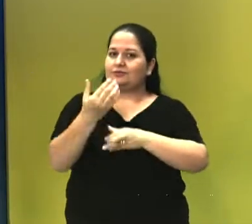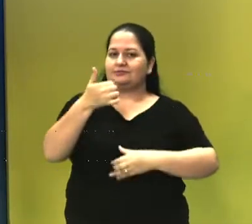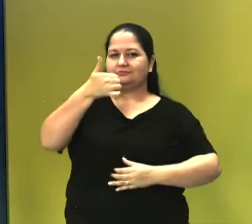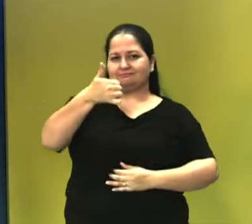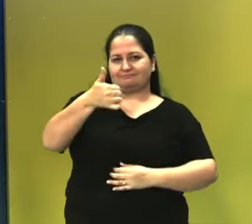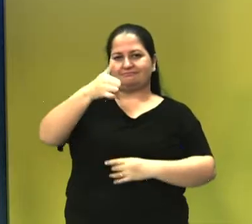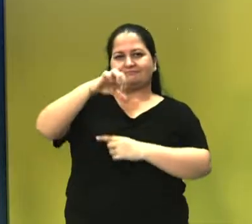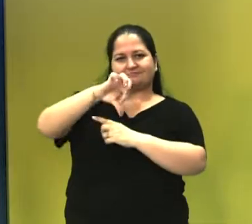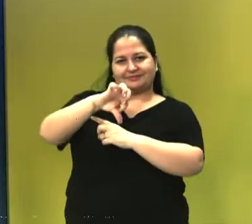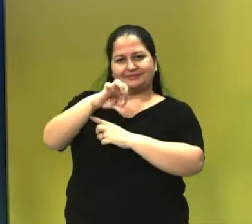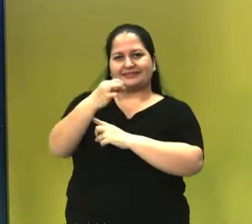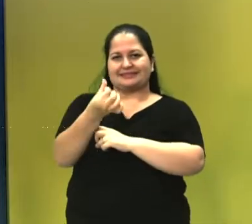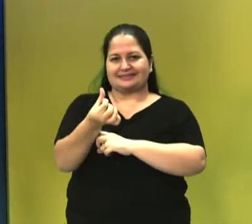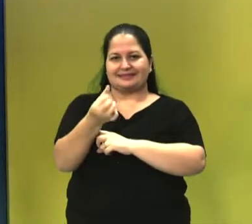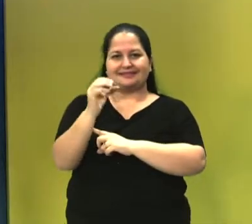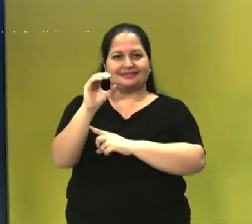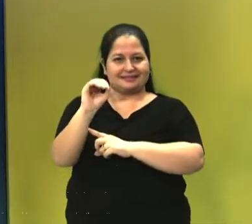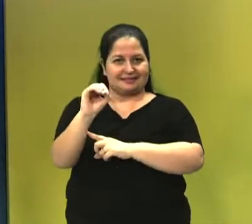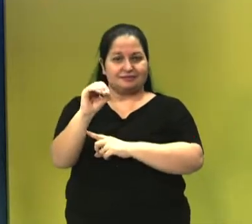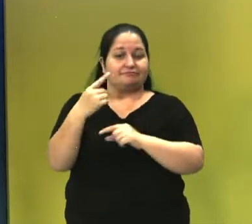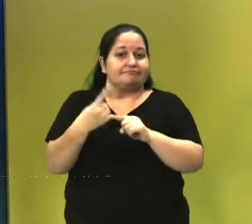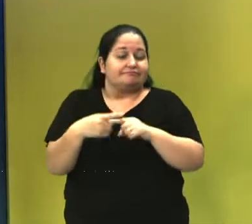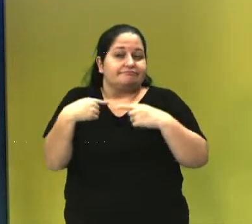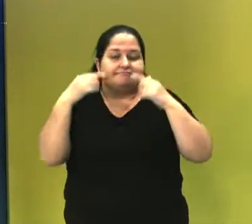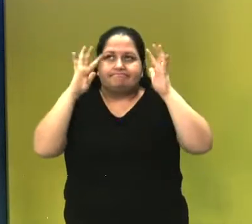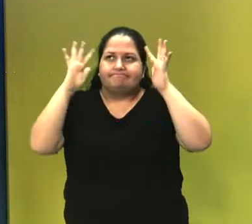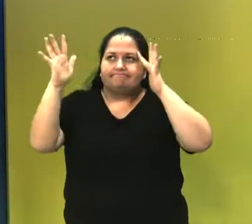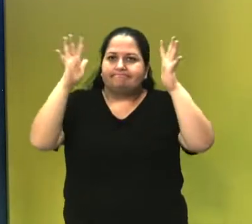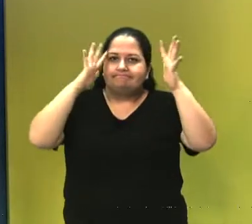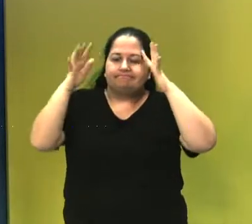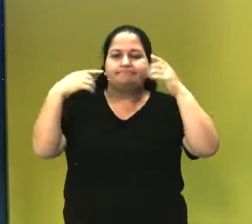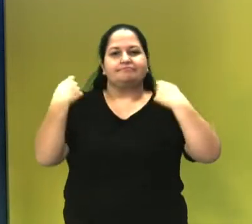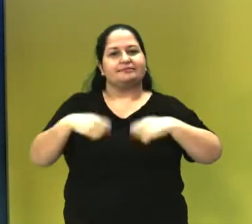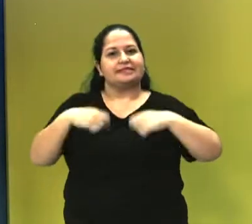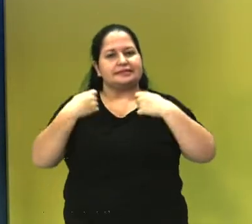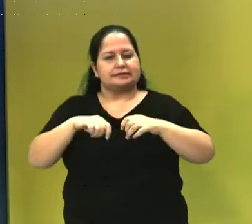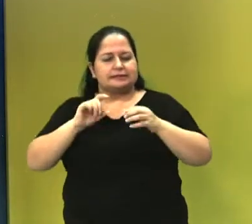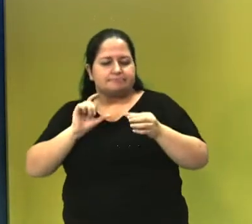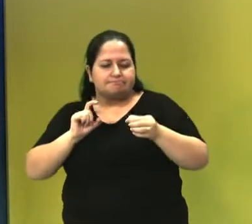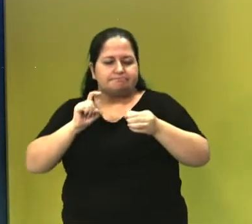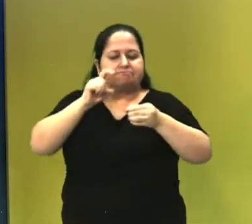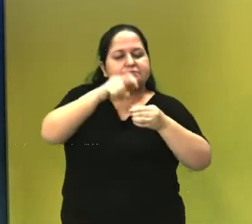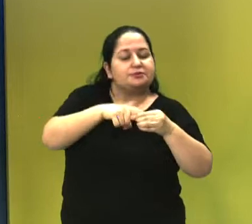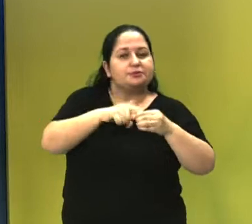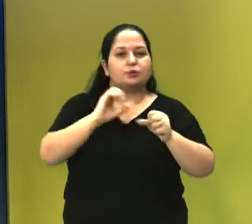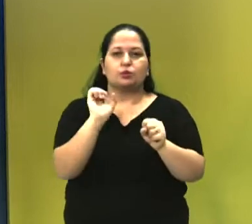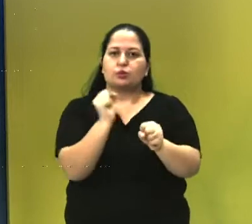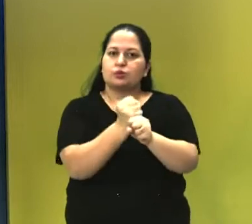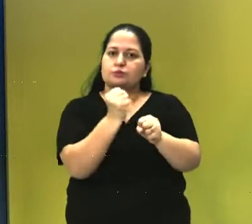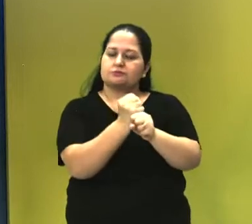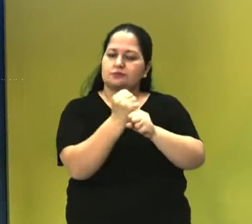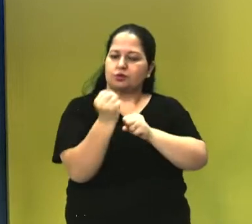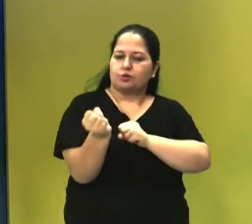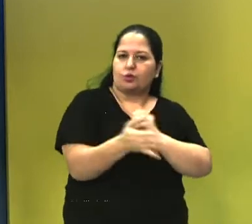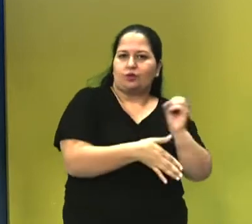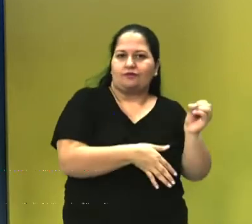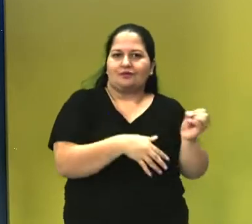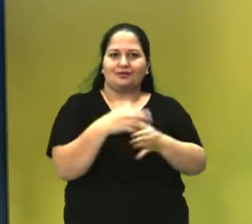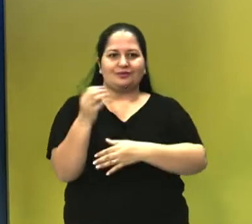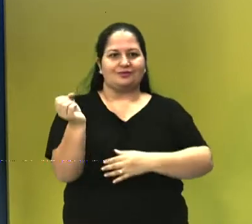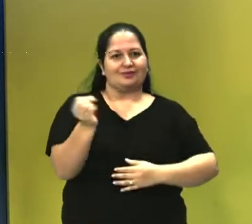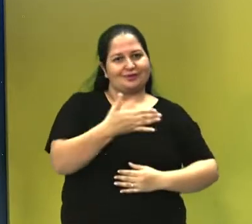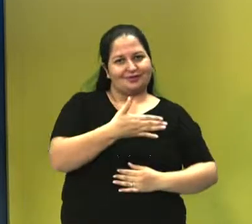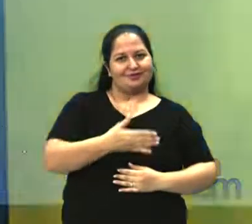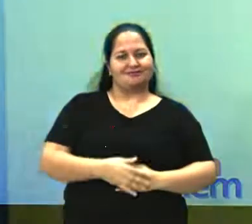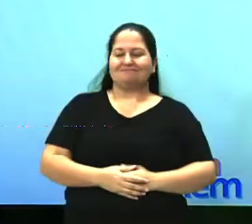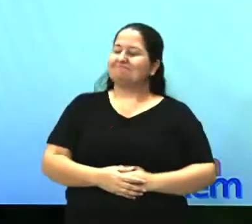de toda essa proposta de uma modernização do interior, do sertão do Brasil. E, por falar em modernização, aqui